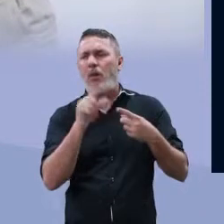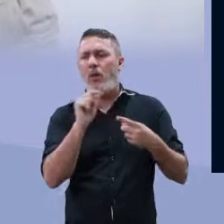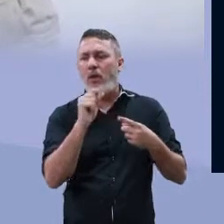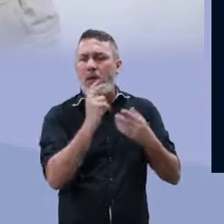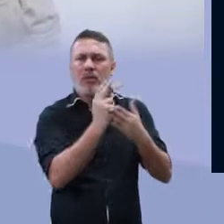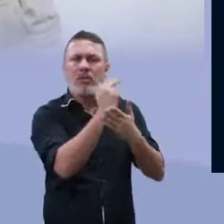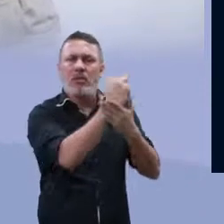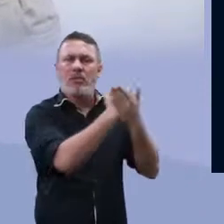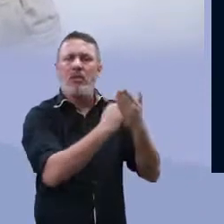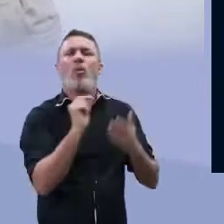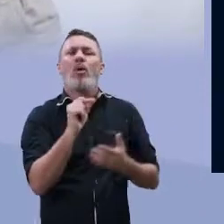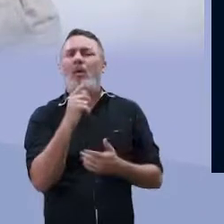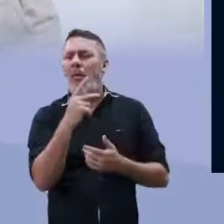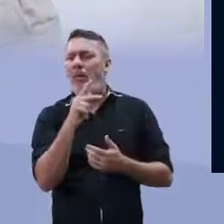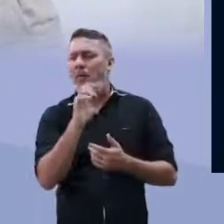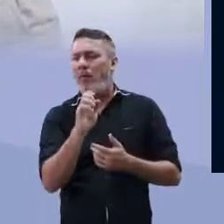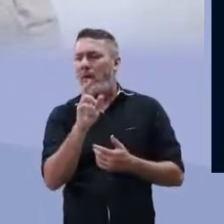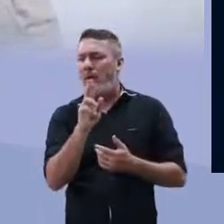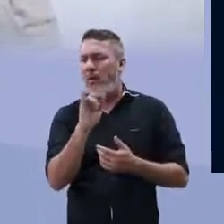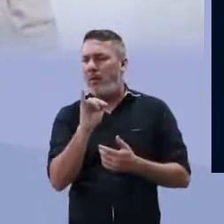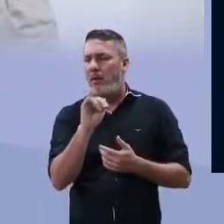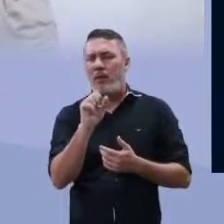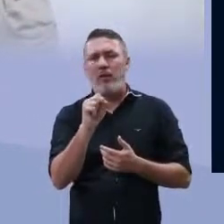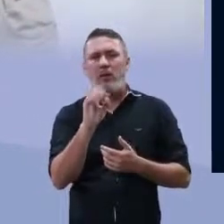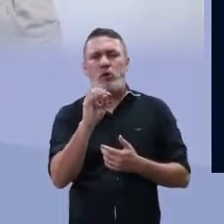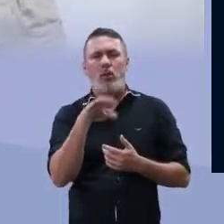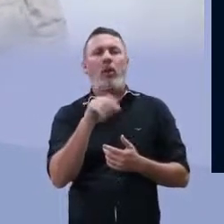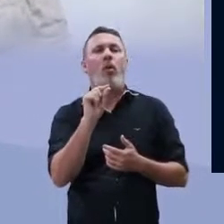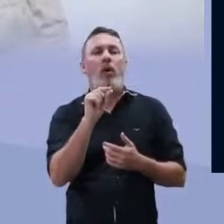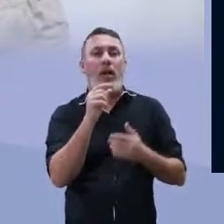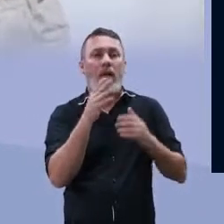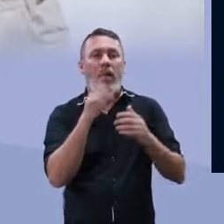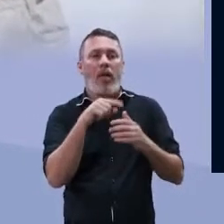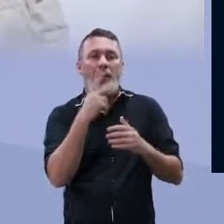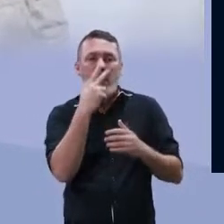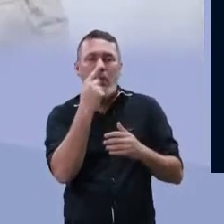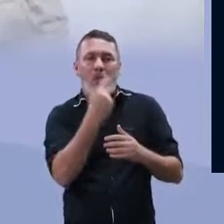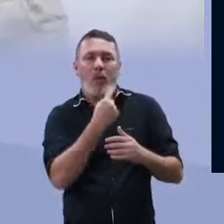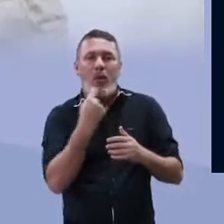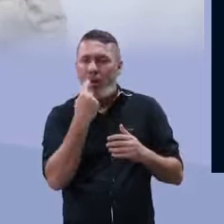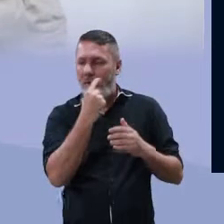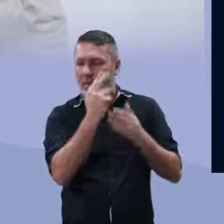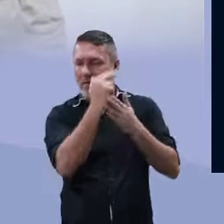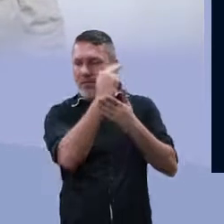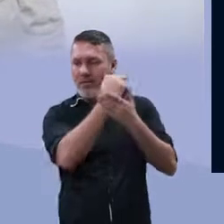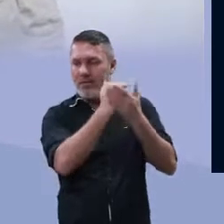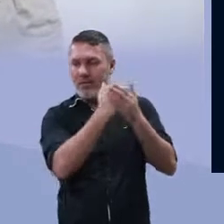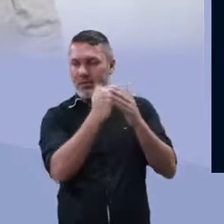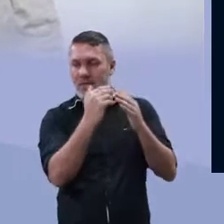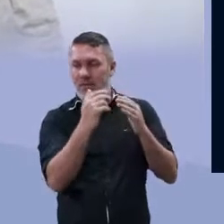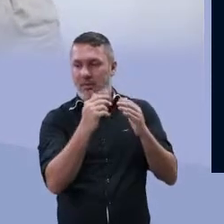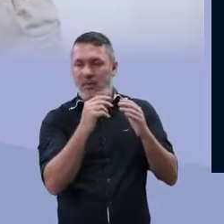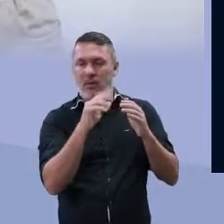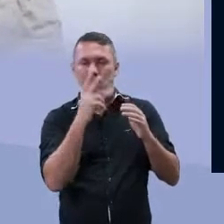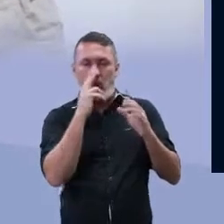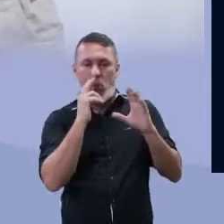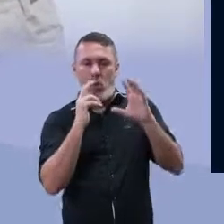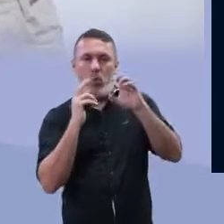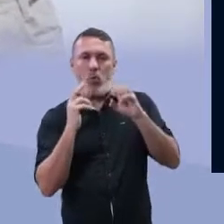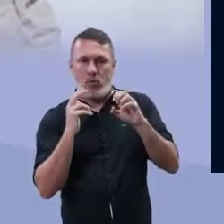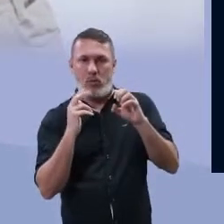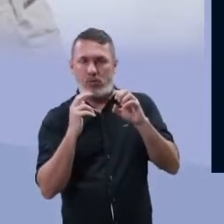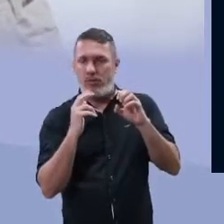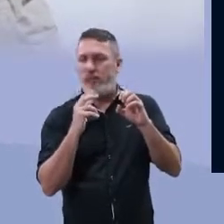perístoma, que é a região próxima ali da boca. É como se fosse a entrada para a boca. O